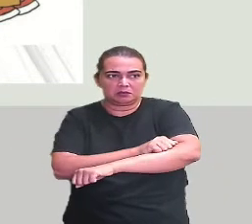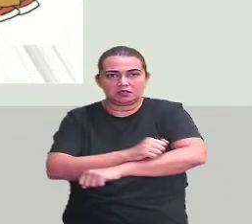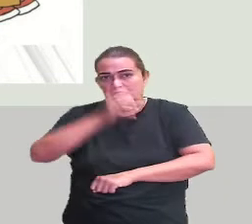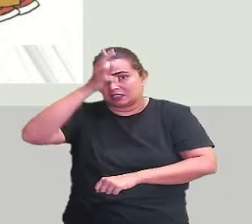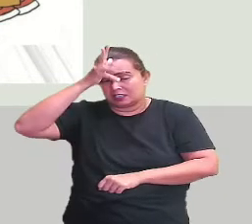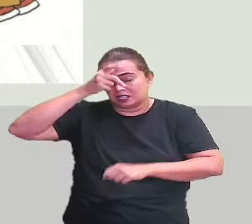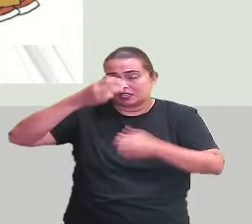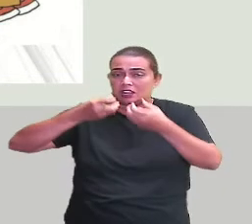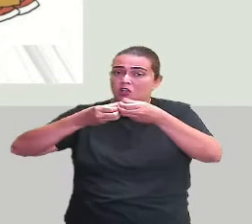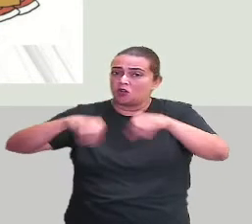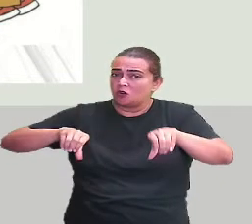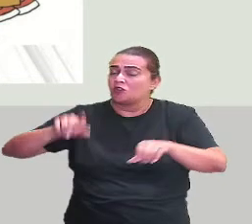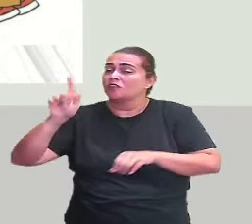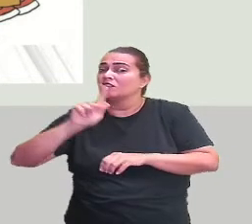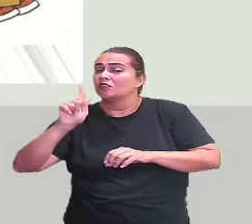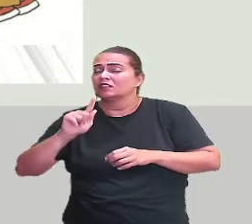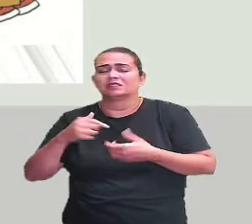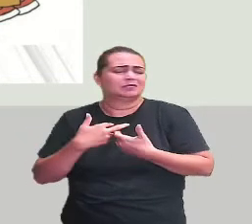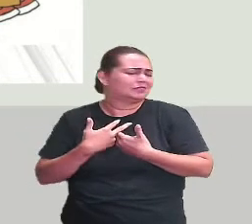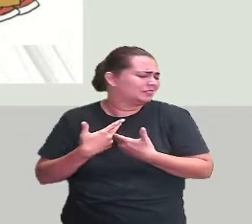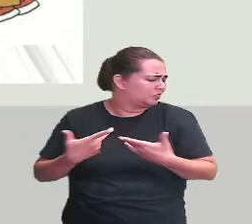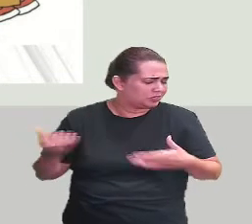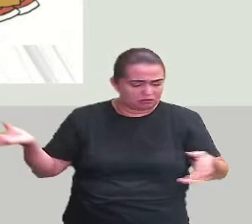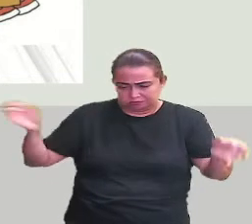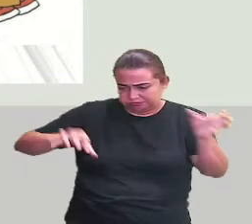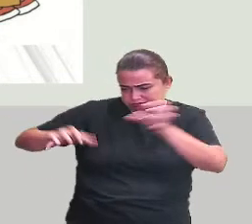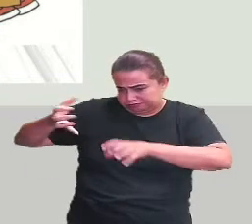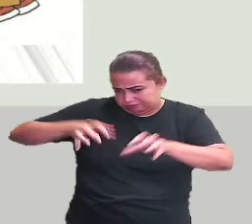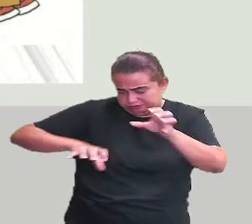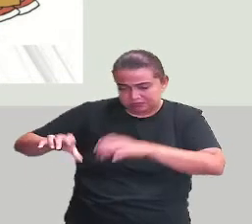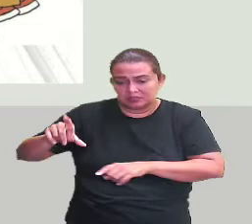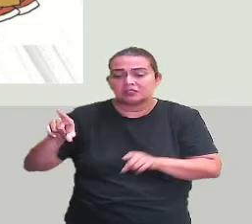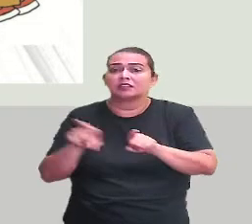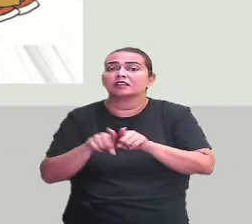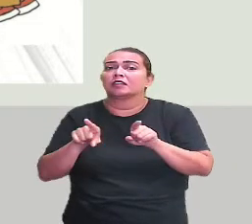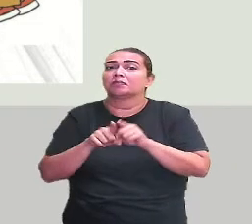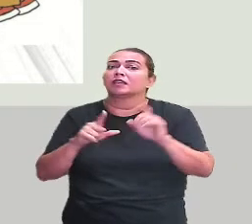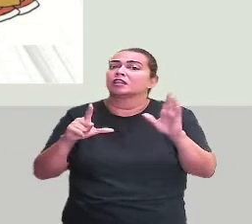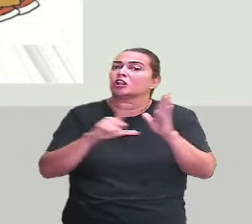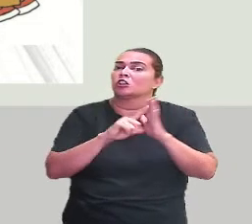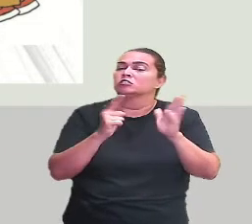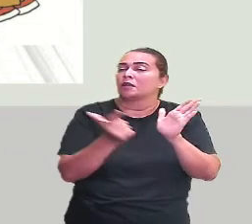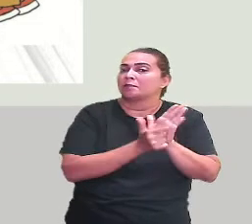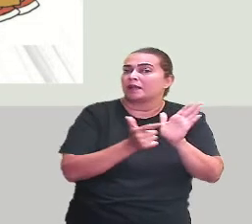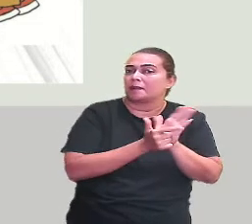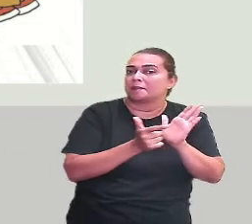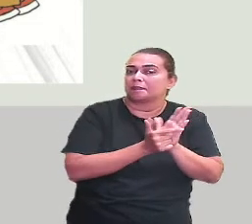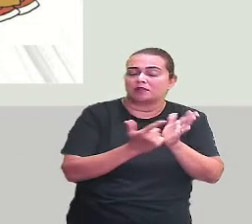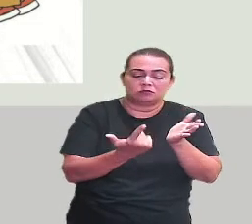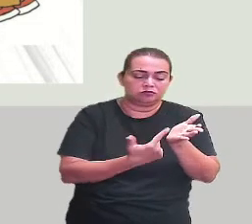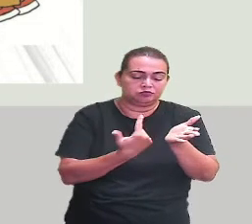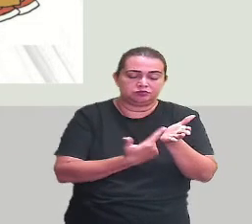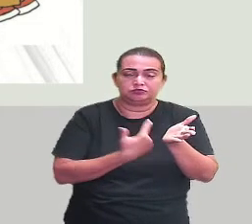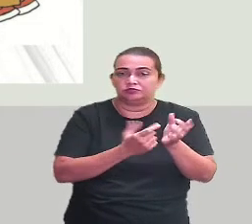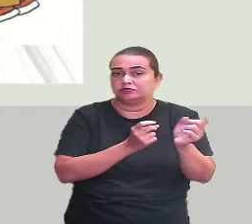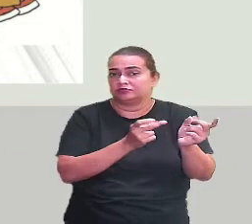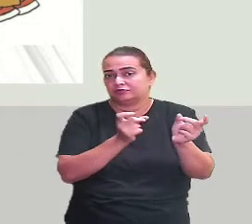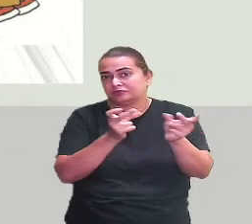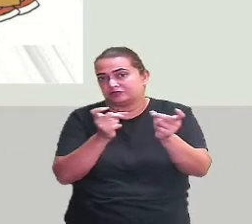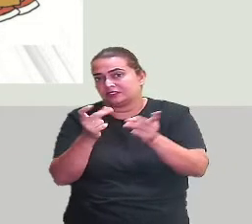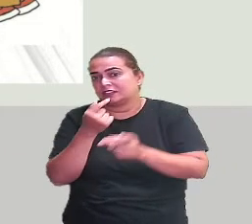ovos e refrigerantes. E tem uma papelaria que tem cadernos e lápis de todo tipo.